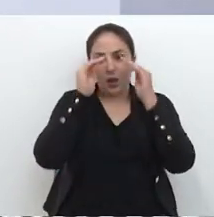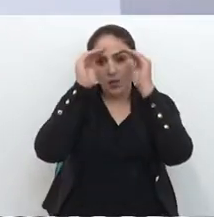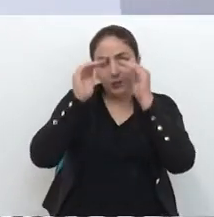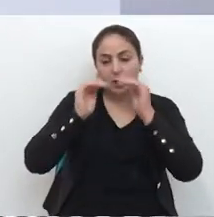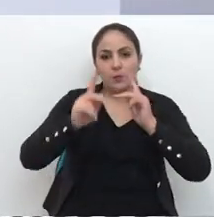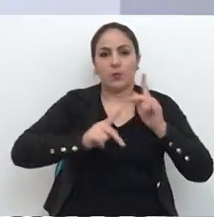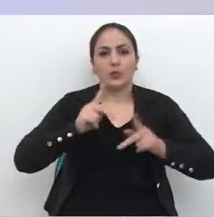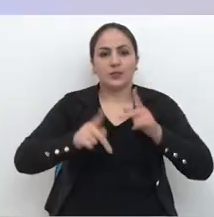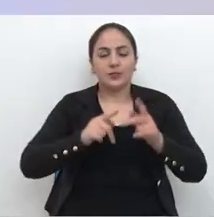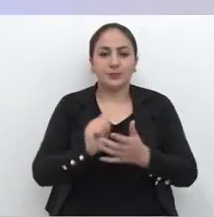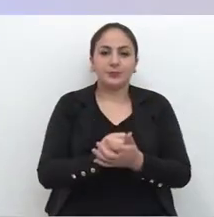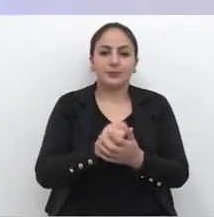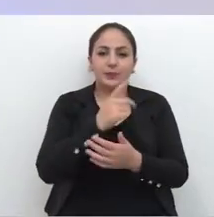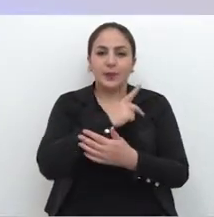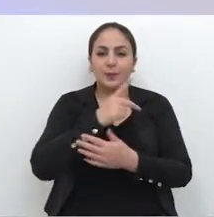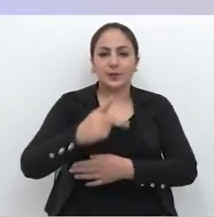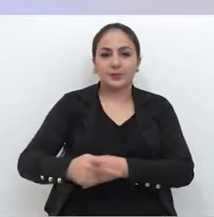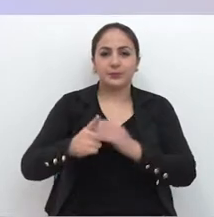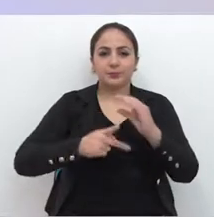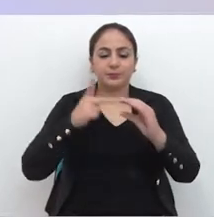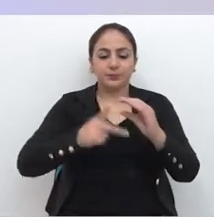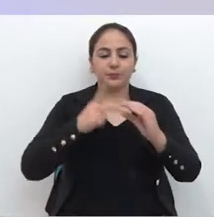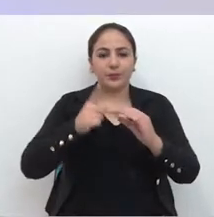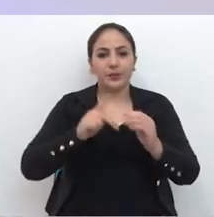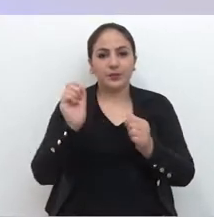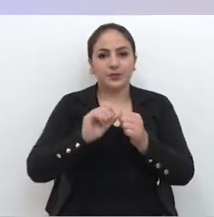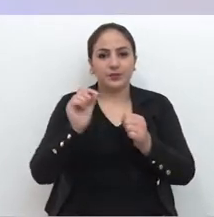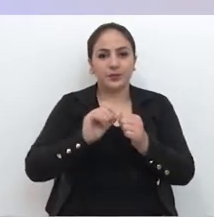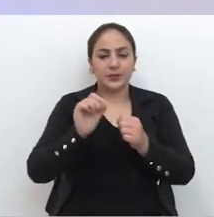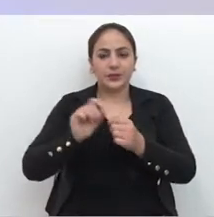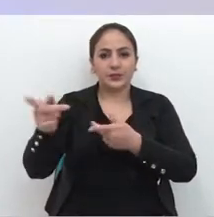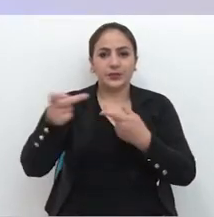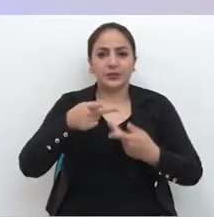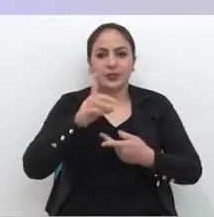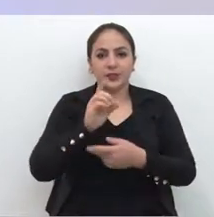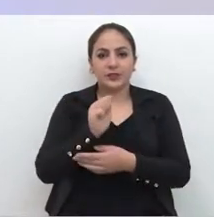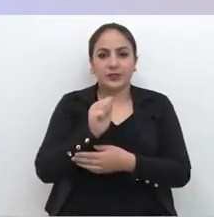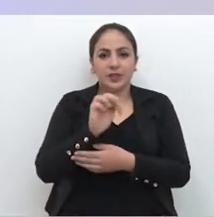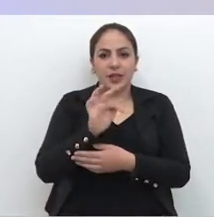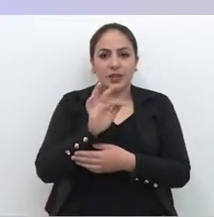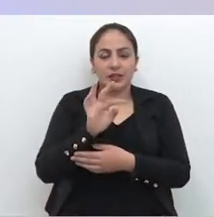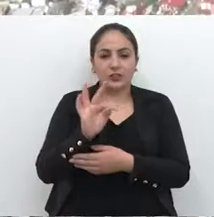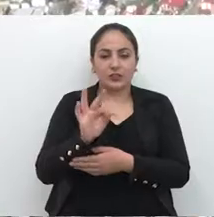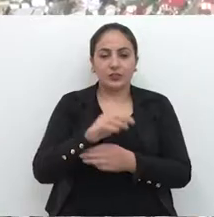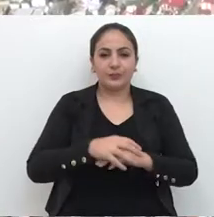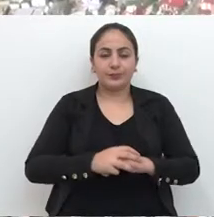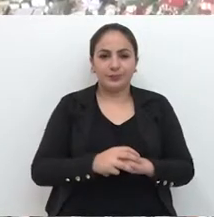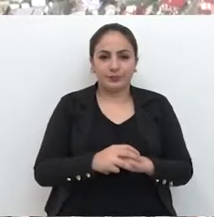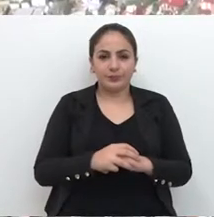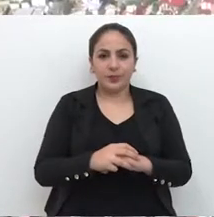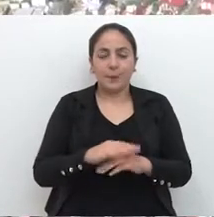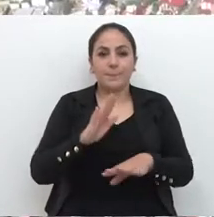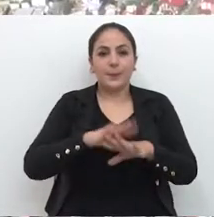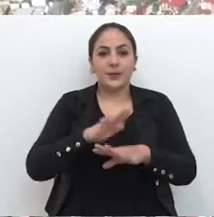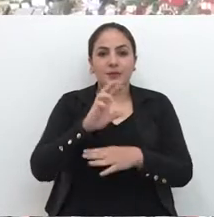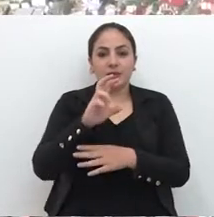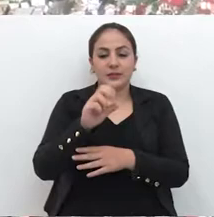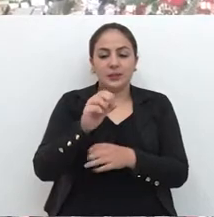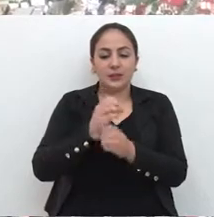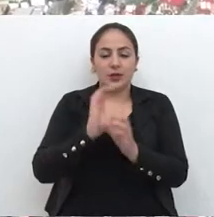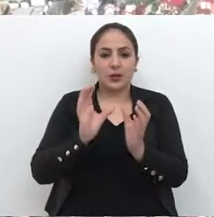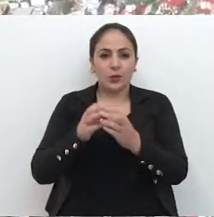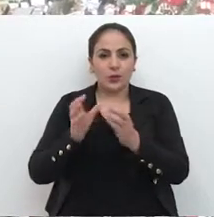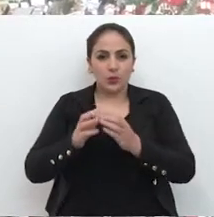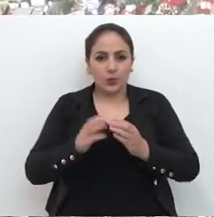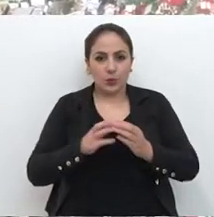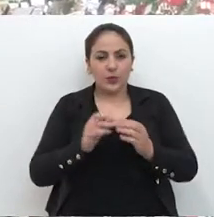perante a população. Presidente do Legislativo realiza a visita ao DAT. São mais de 50 grupos de DAT em